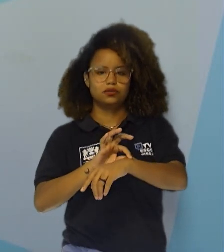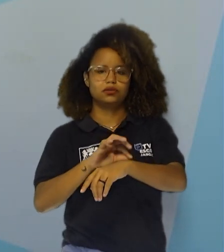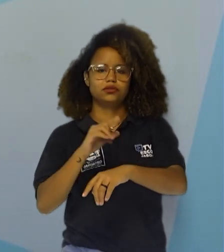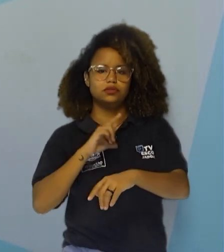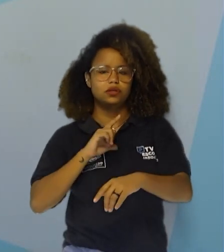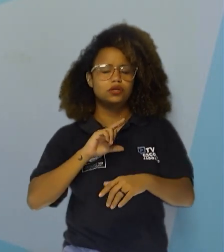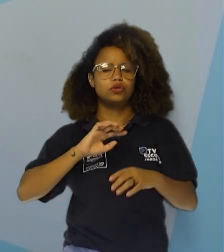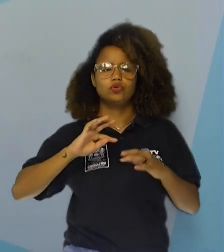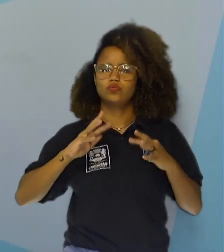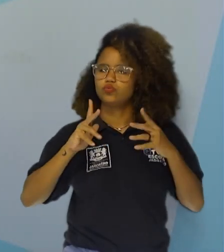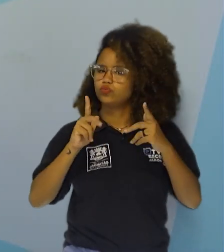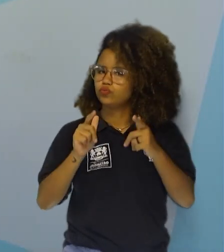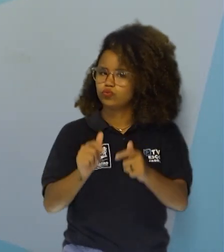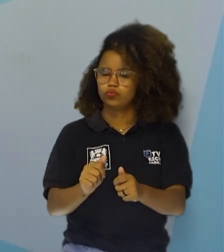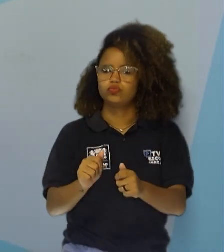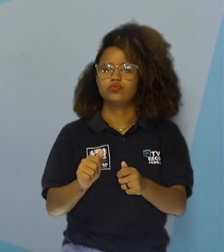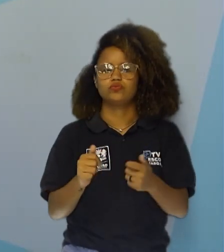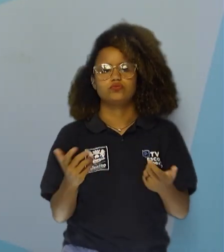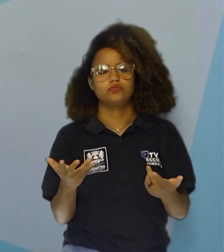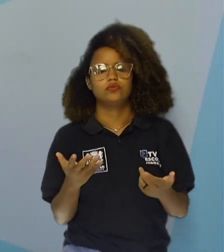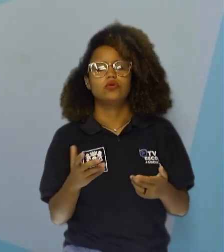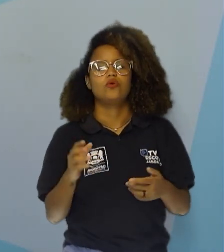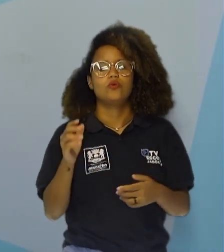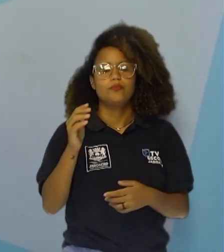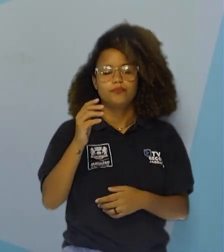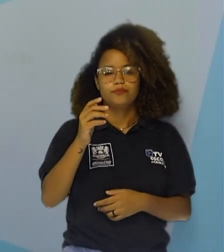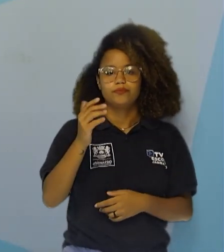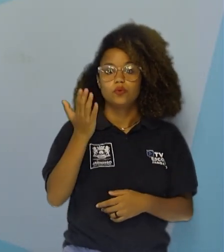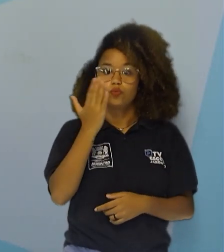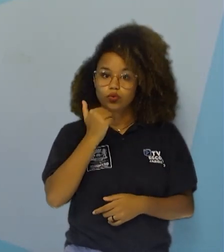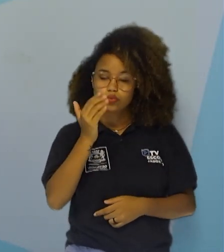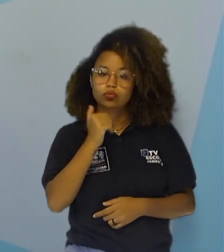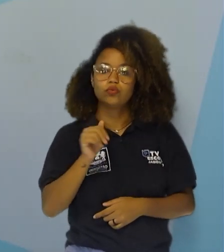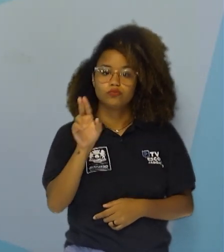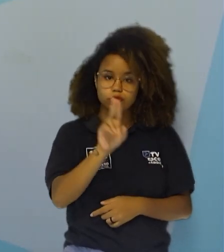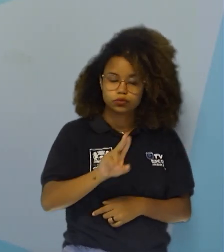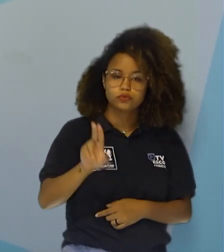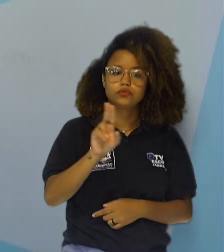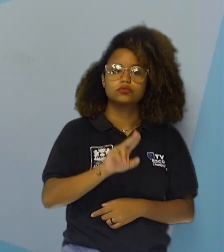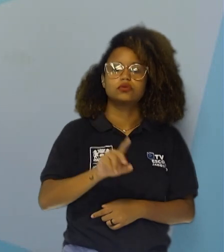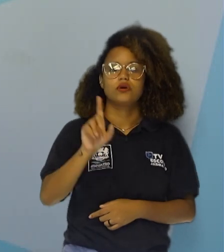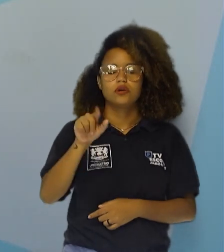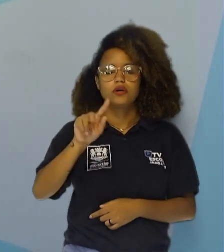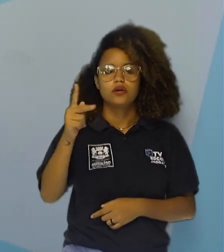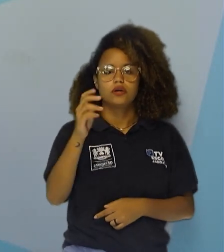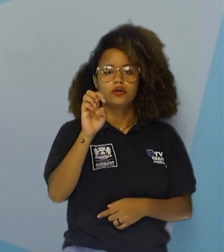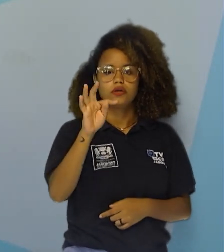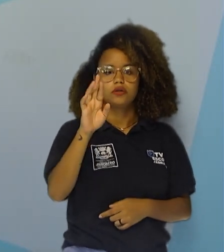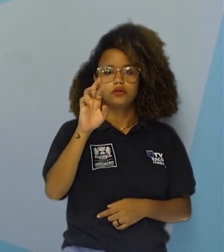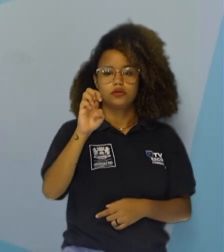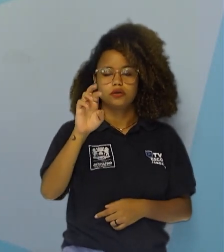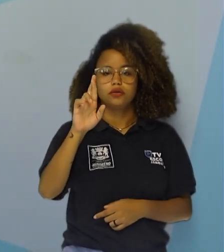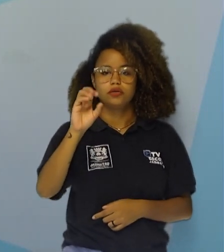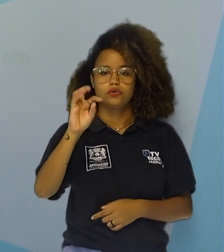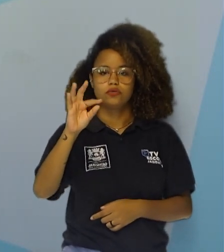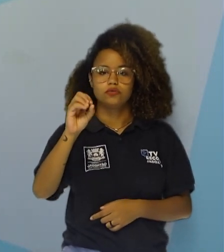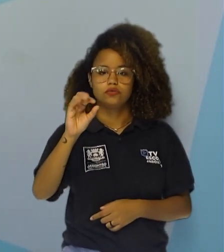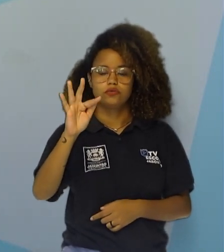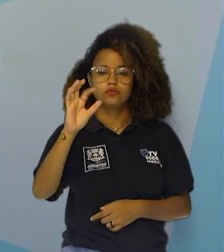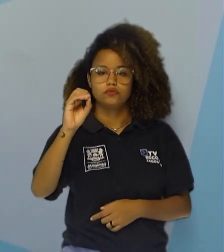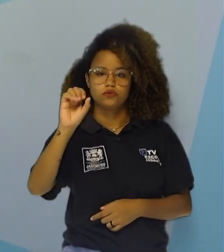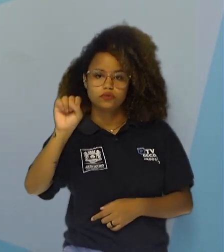tróficos. Assim como os consumidores, os decompositores são heterotróficos. São exemplos de